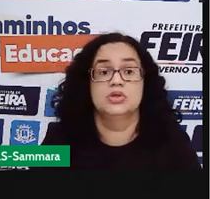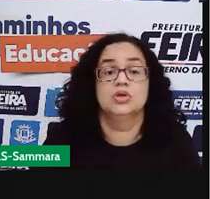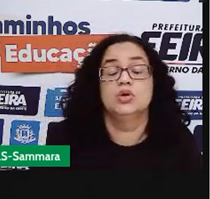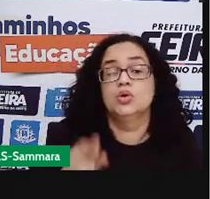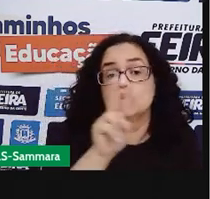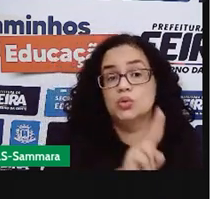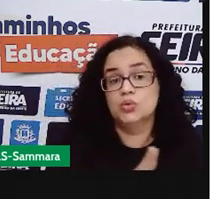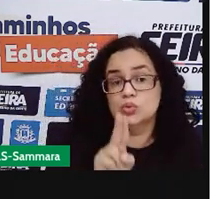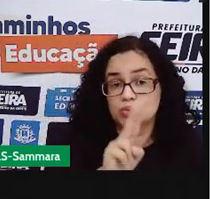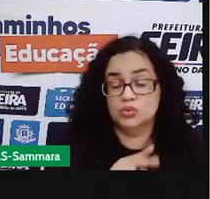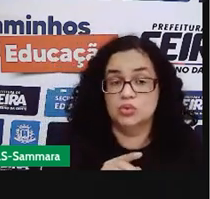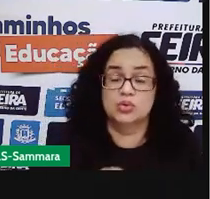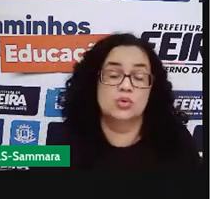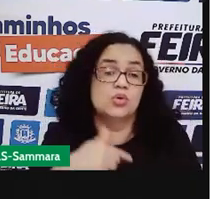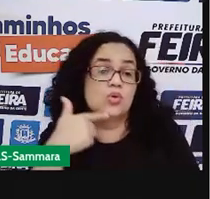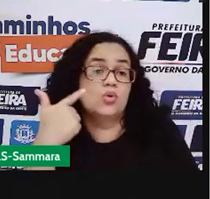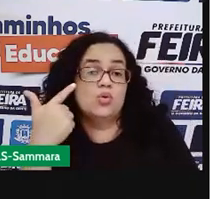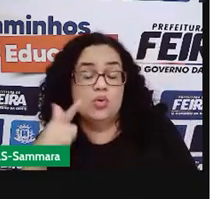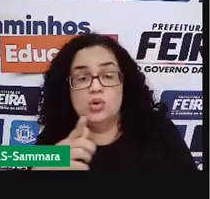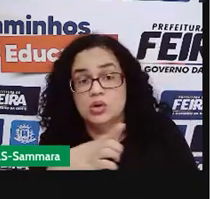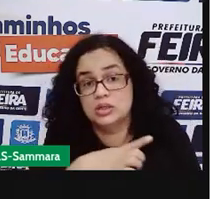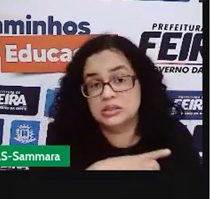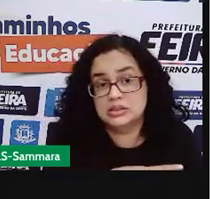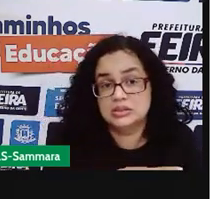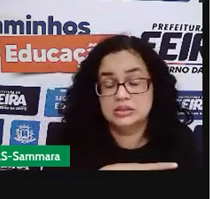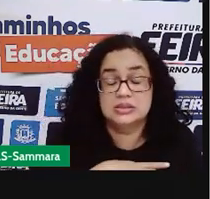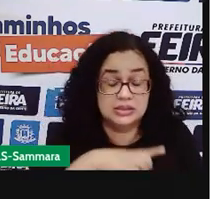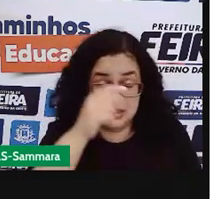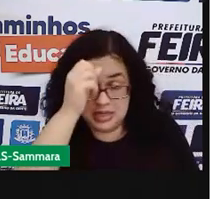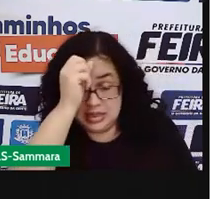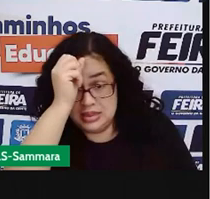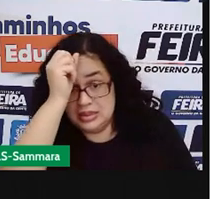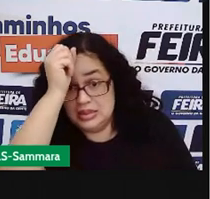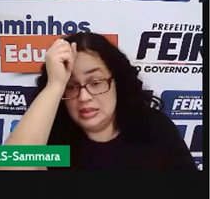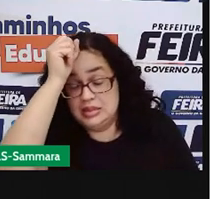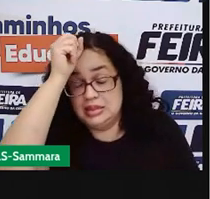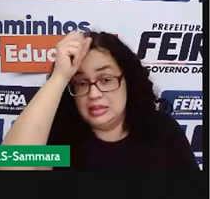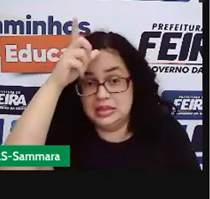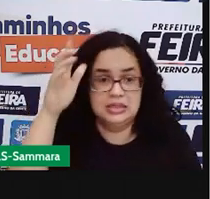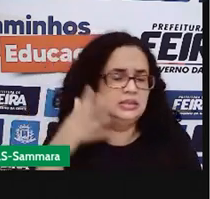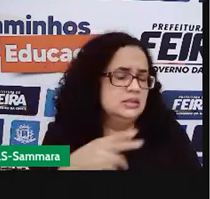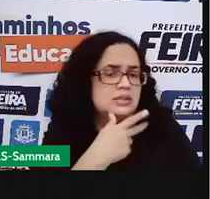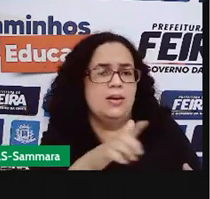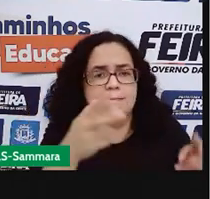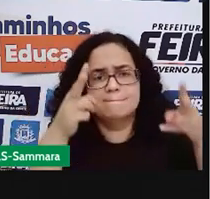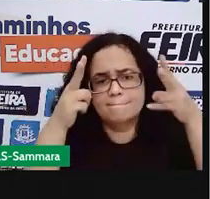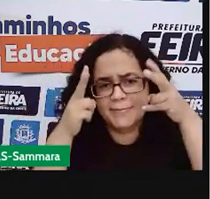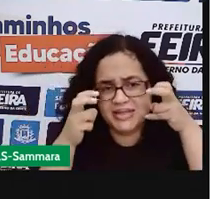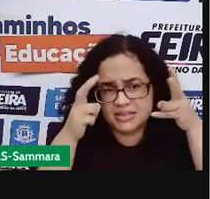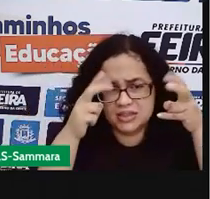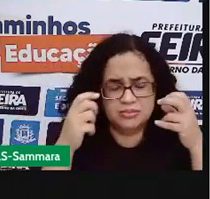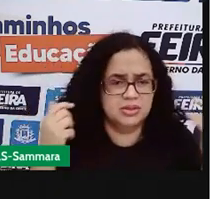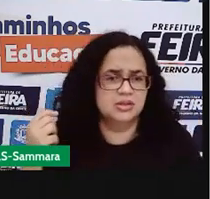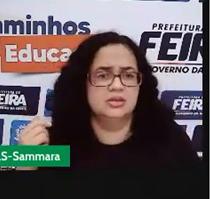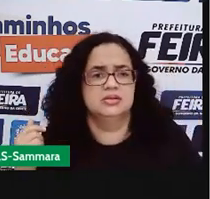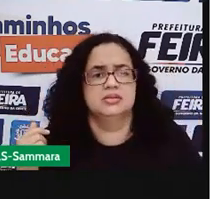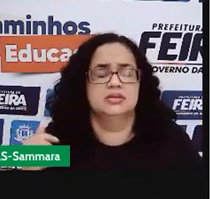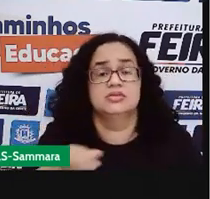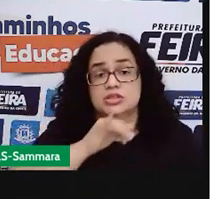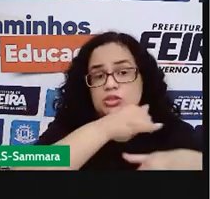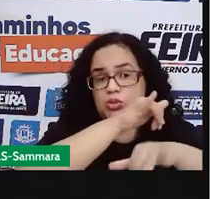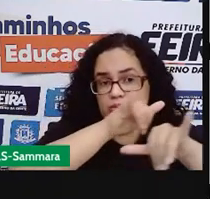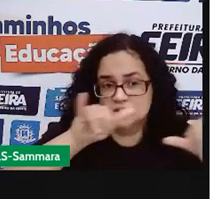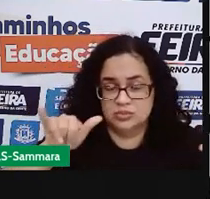use ou promova aquela ideia, sem nem perceber que está fazendo a